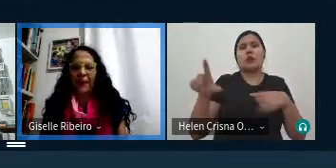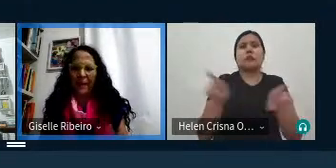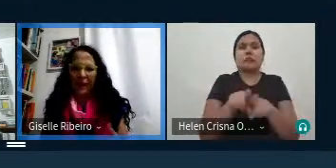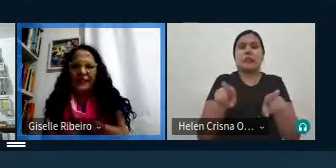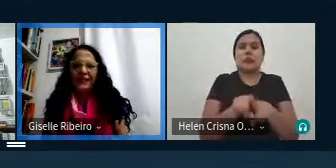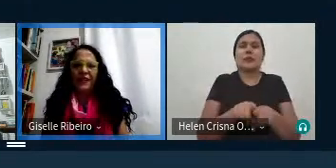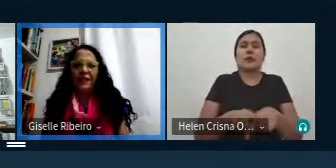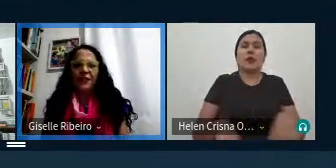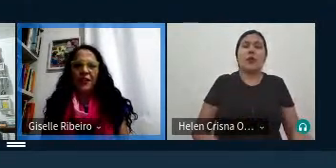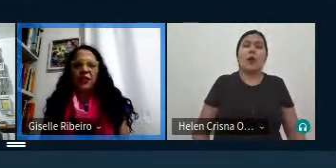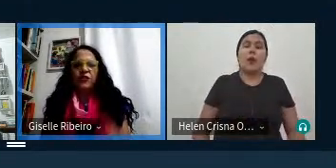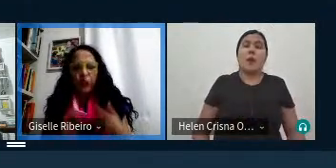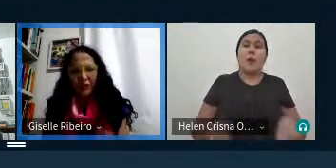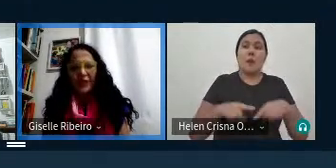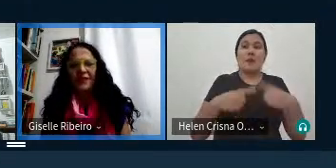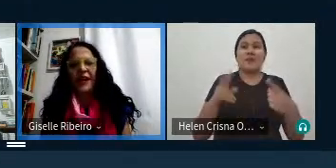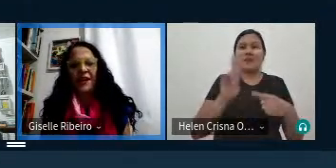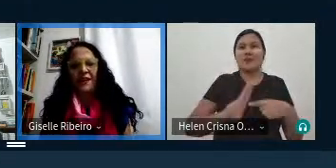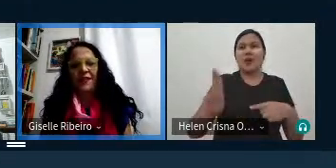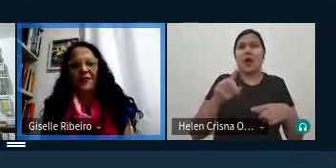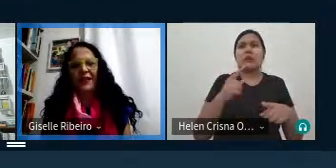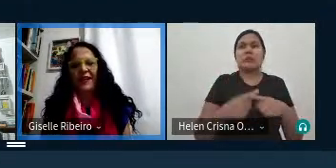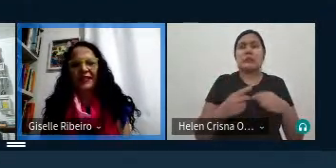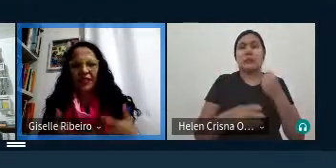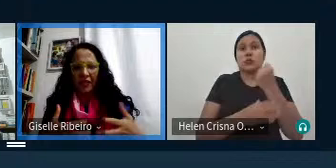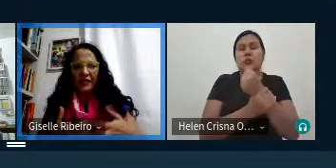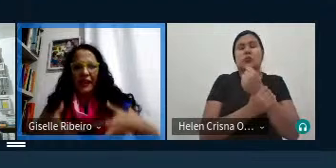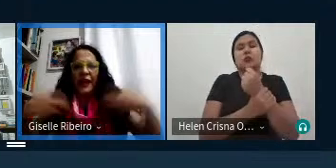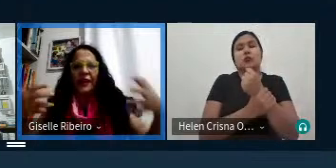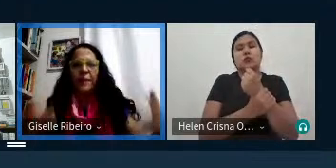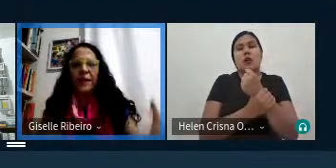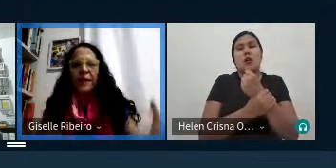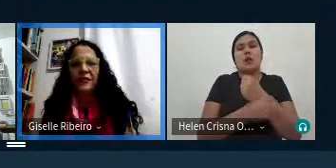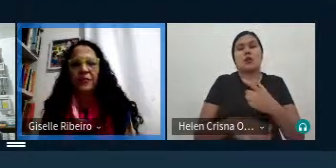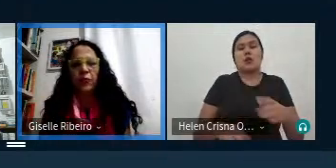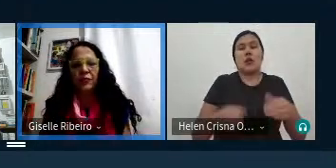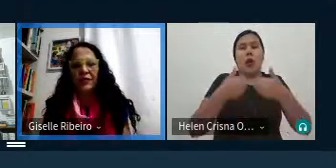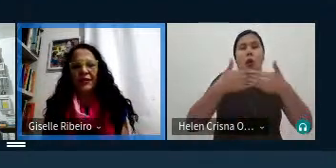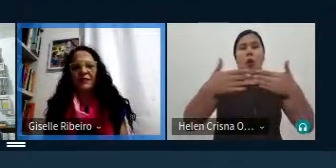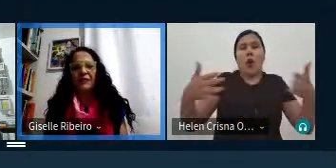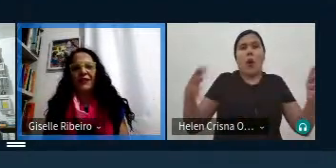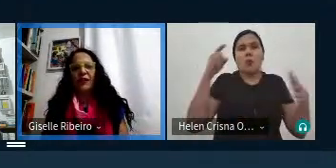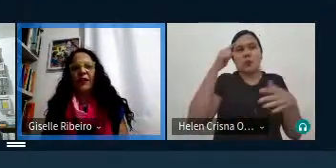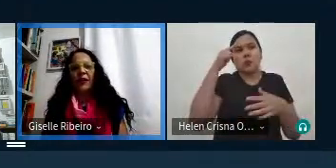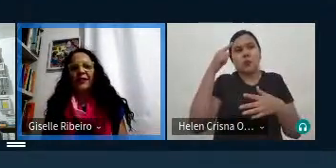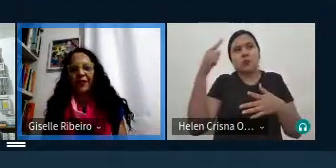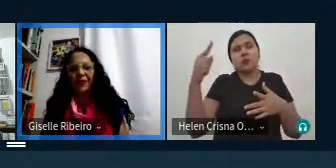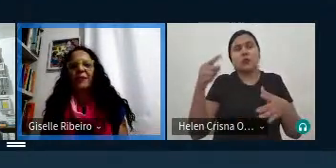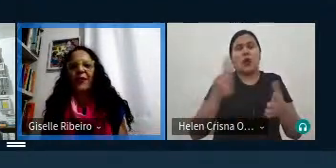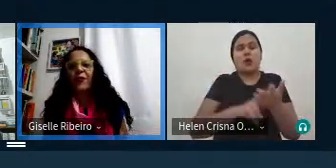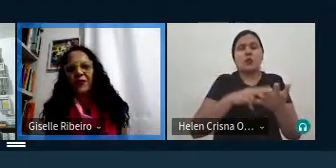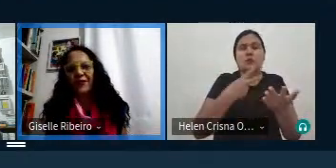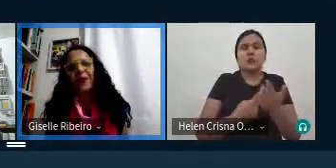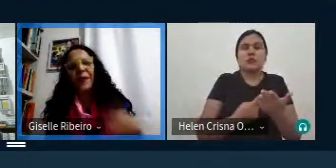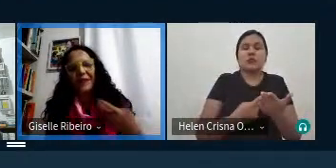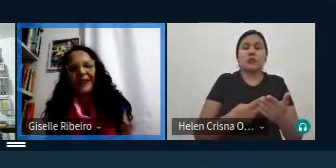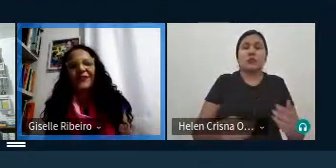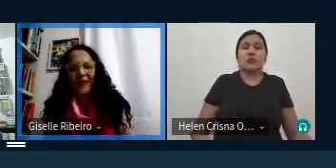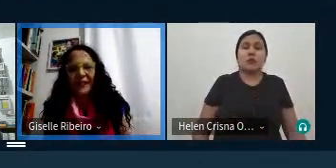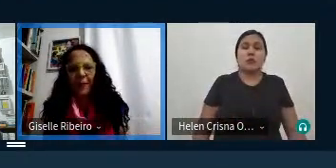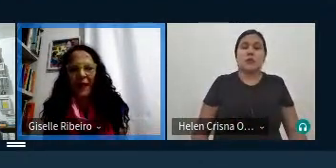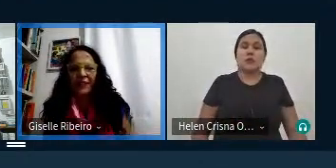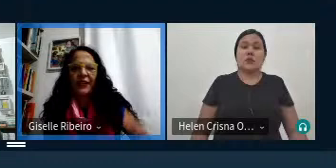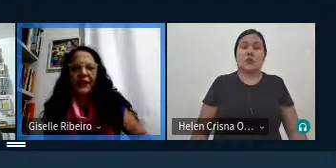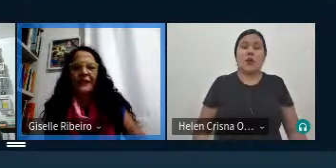deveria né ela merecia sustentar né esse alargamento desse pulmão da tradução então eu também eu